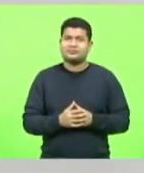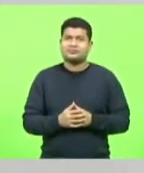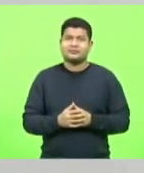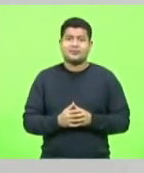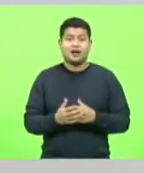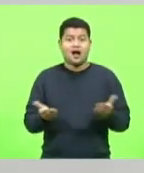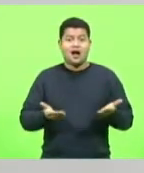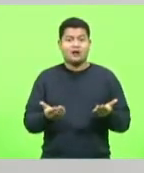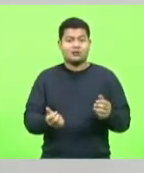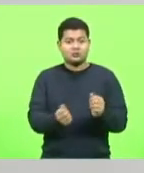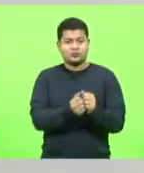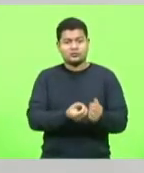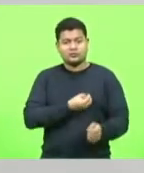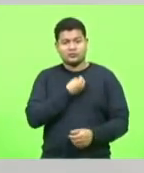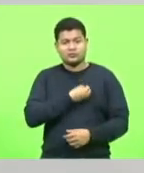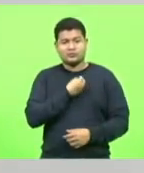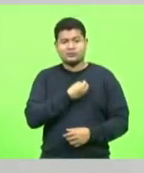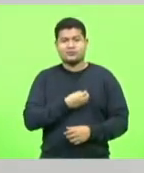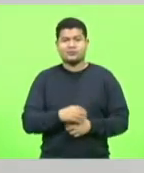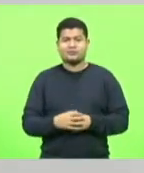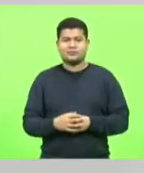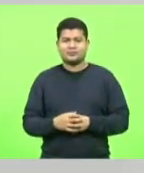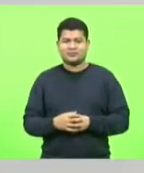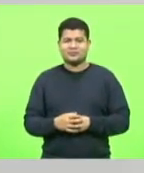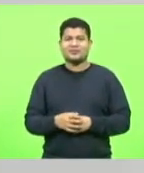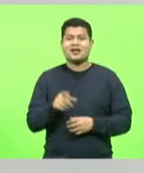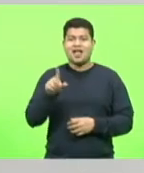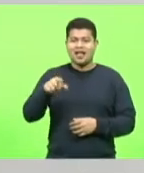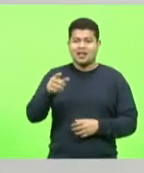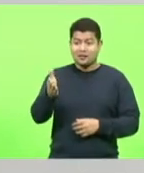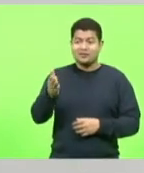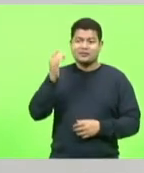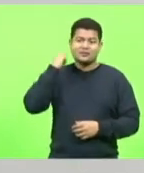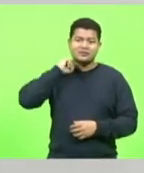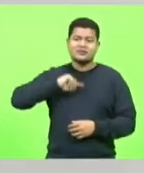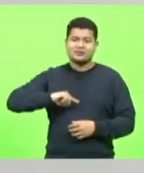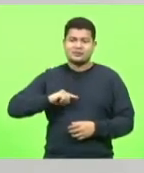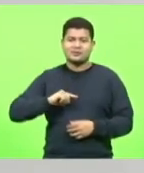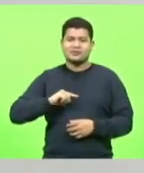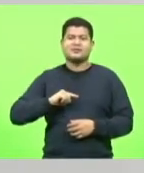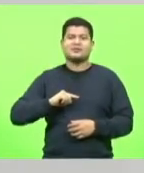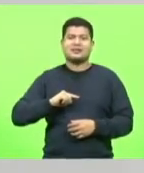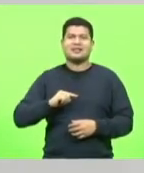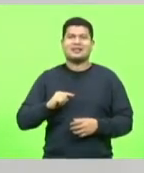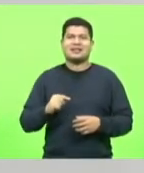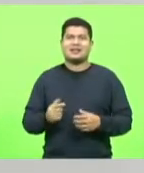junto conosco, não é, Silvio? No baixo clero aqui, como...